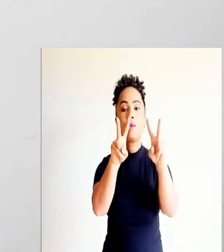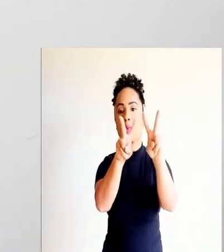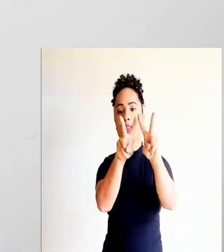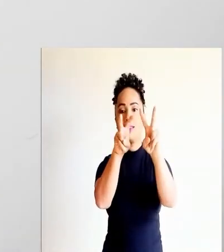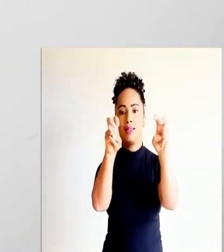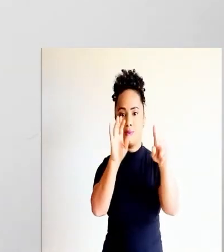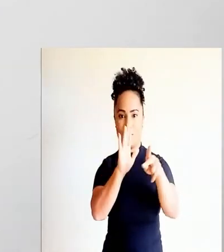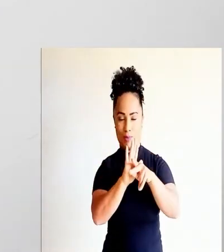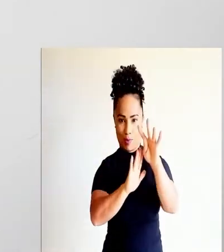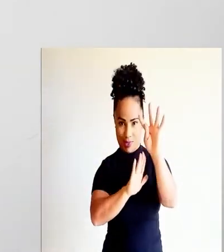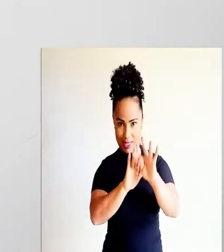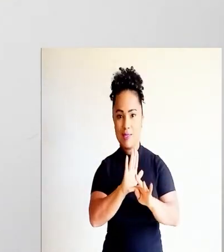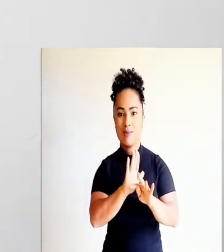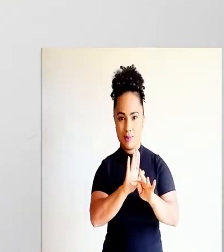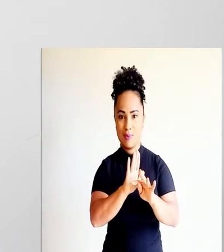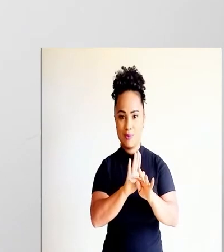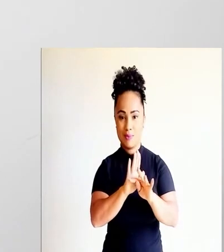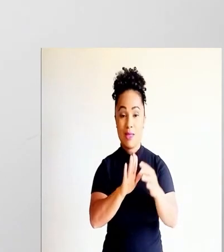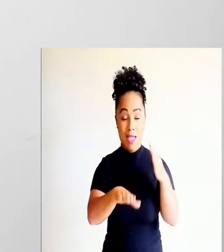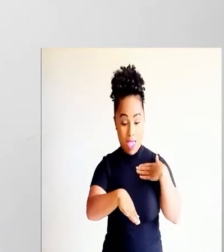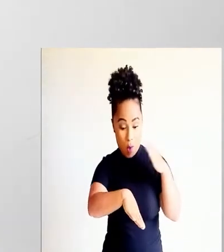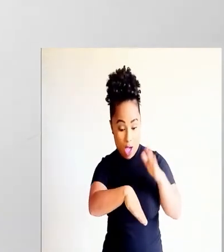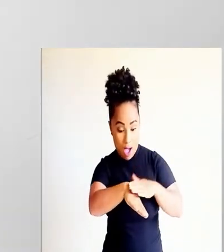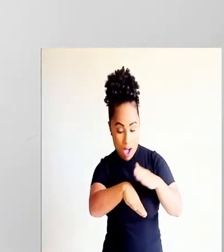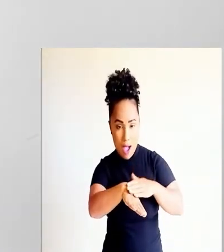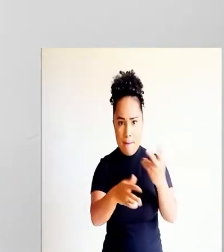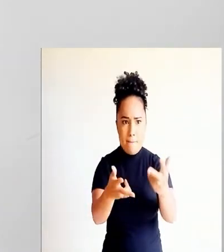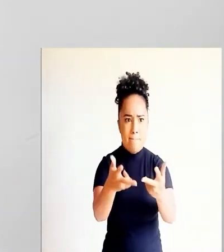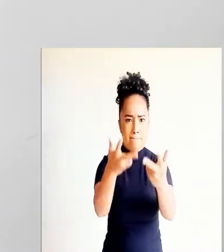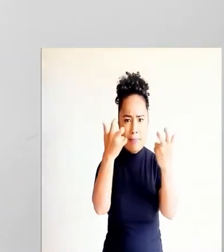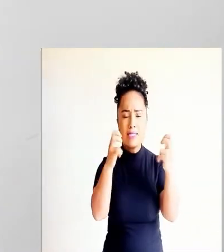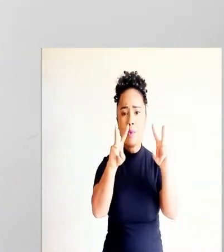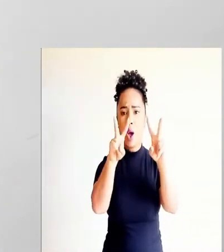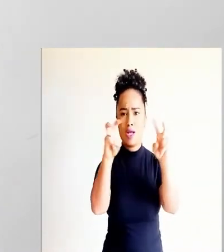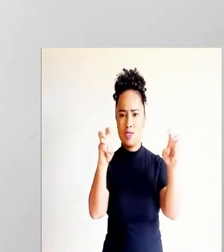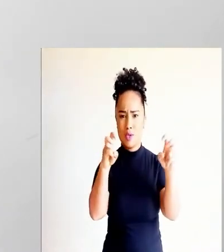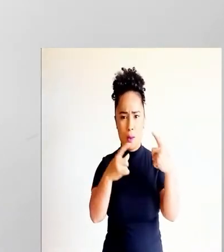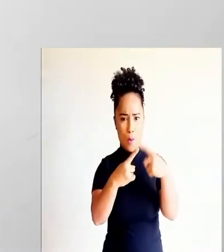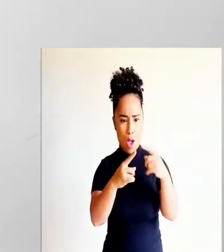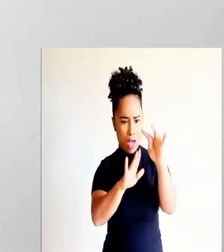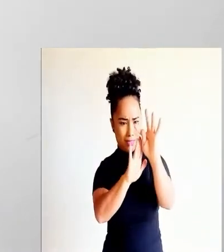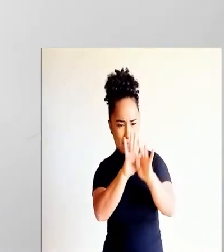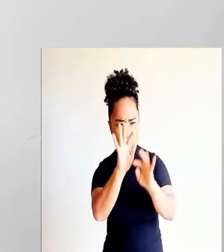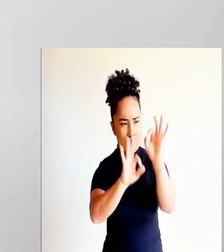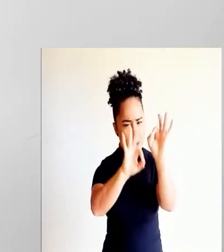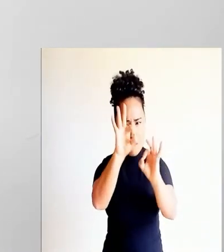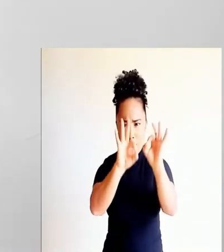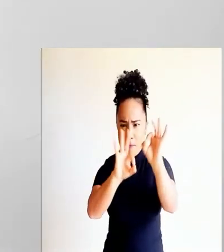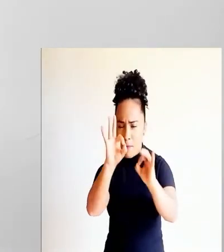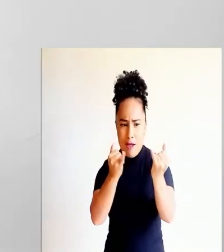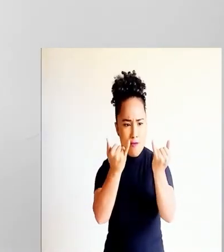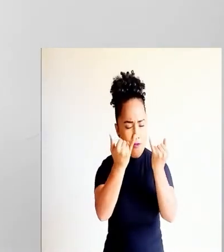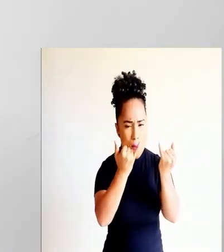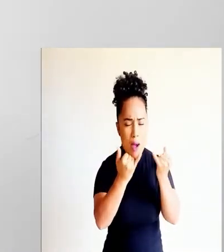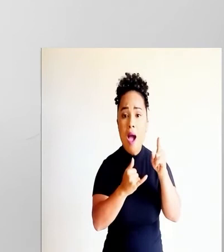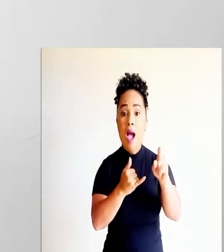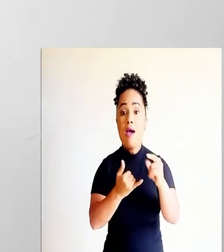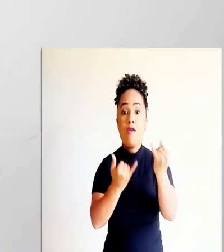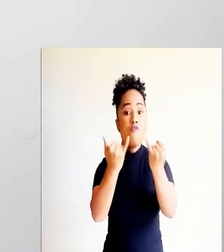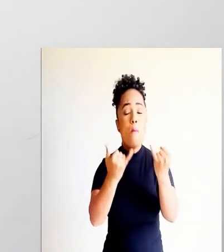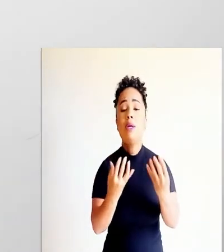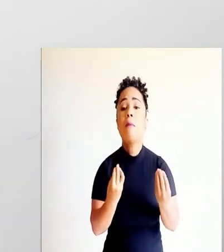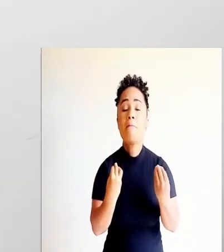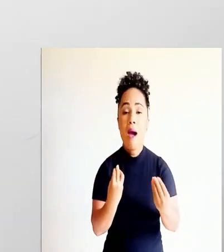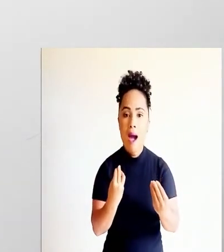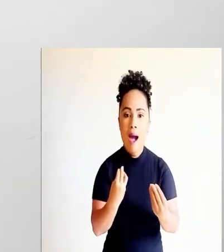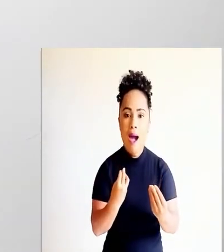identificar o tema de um texto, que é reconhecer o assunto. Aquele texto foi todo montado, todas aquelas informações,